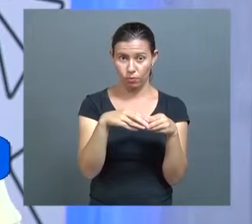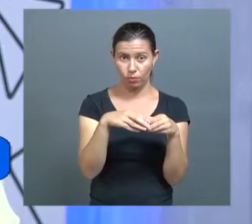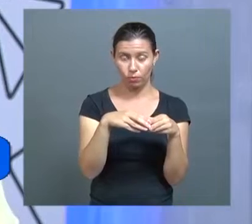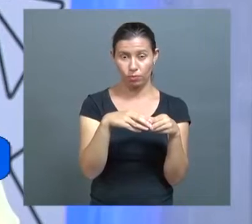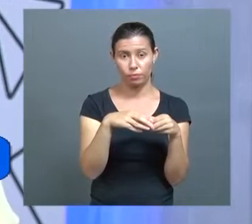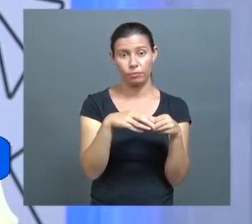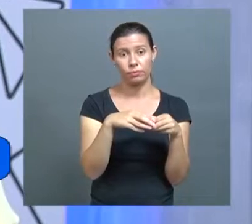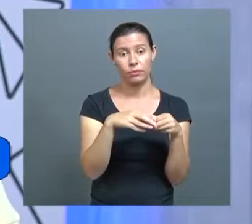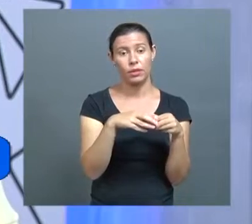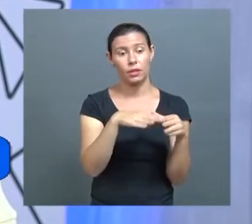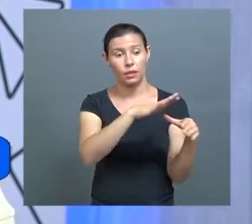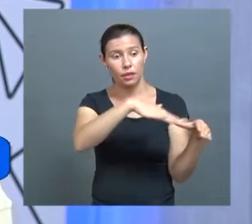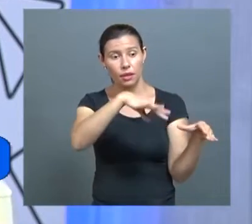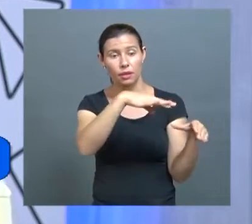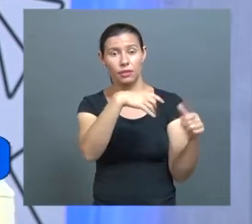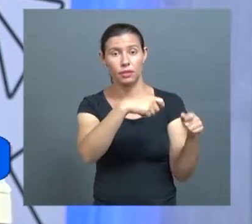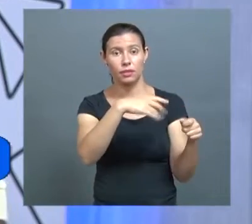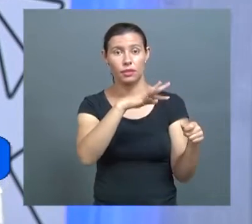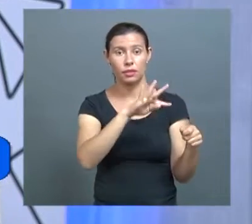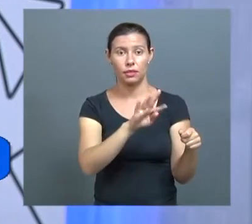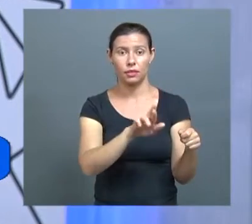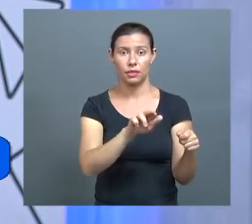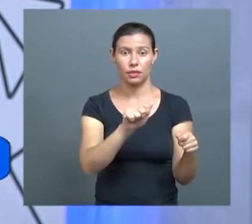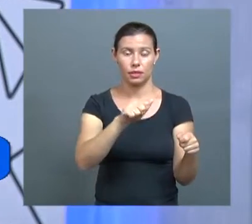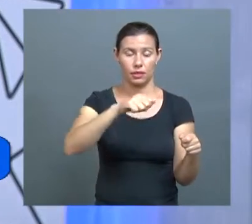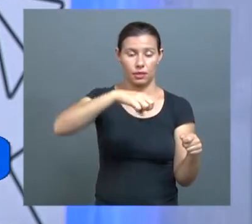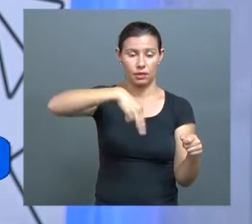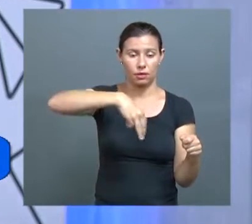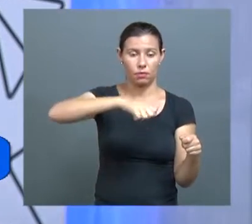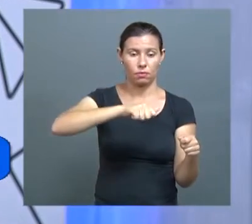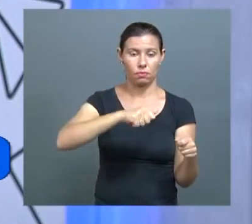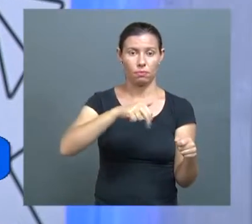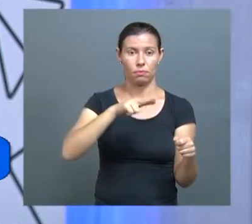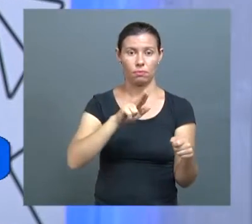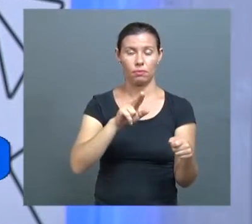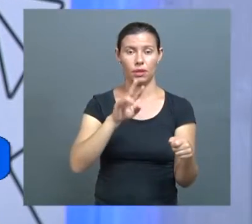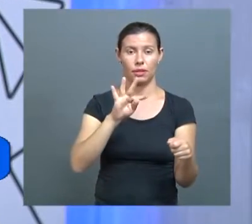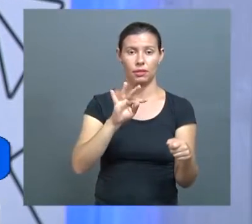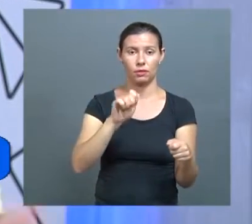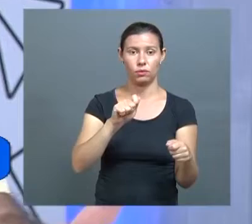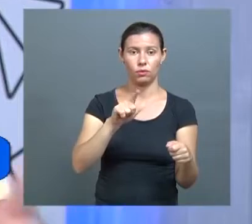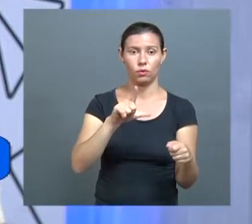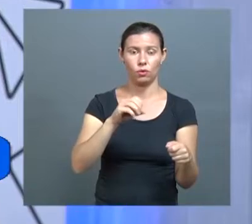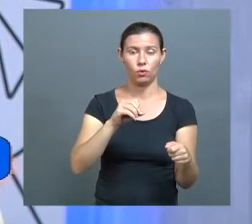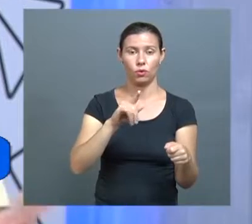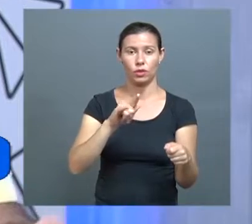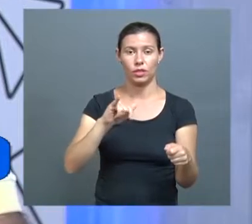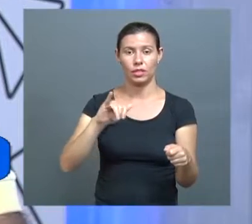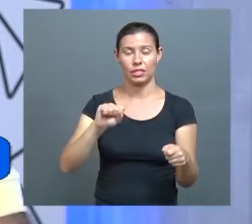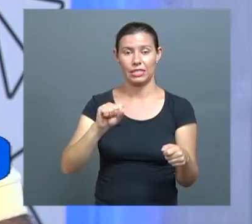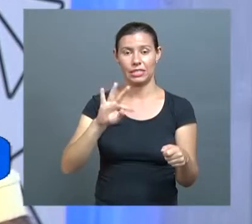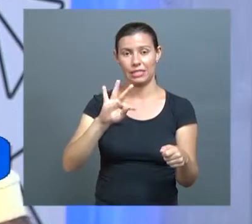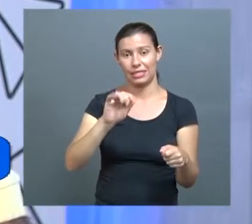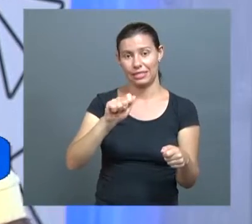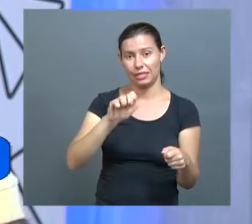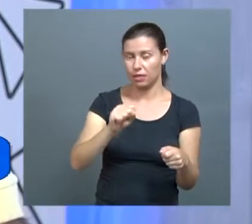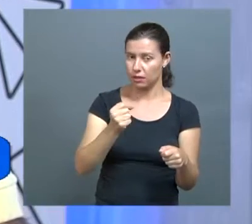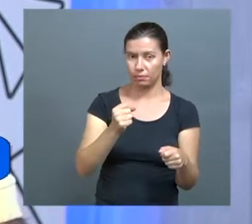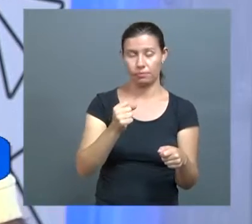funcionando normalmente, mas só que agora, sem o que a gente chama de clínico geral, que seríamos nós, os alunos.